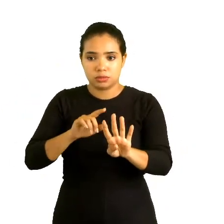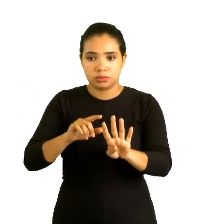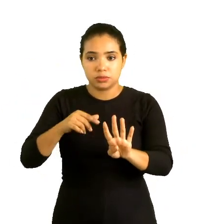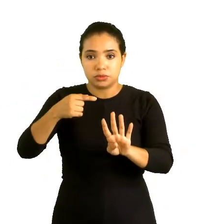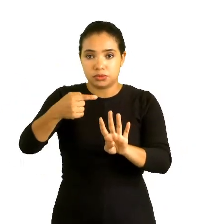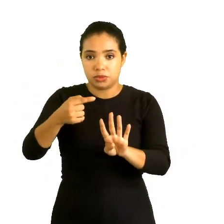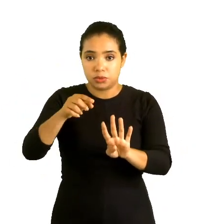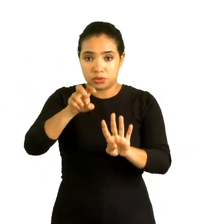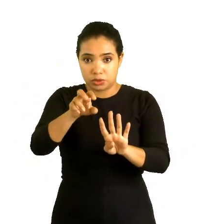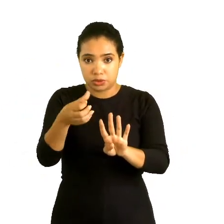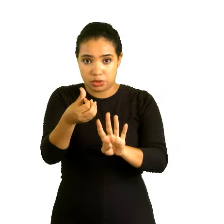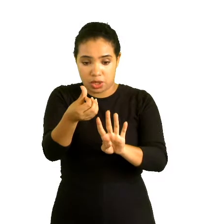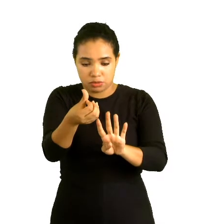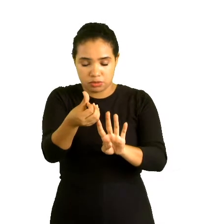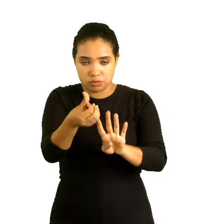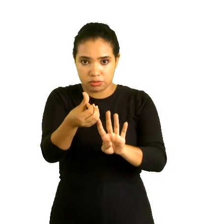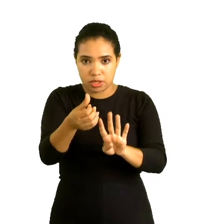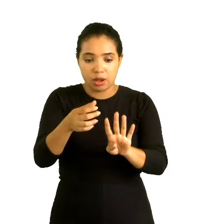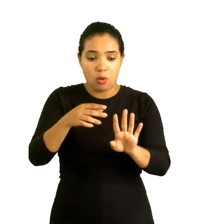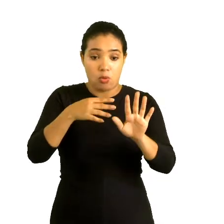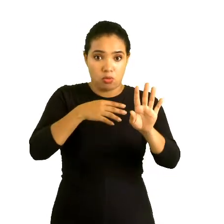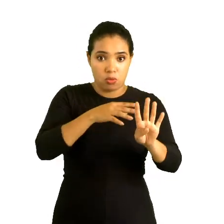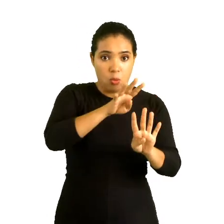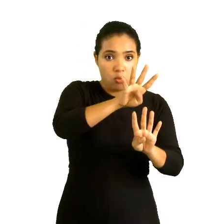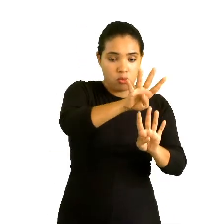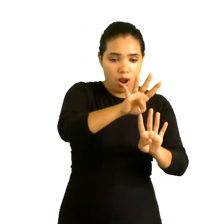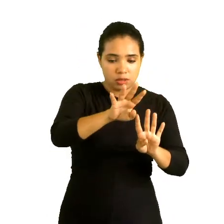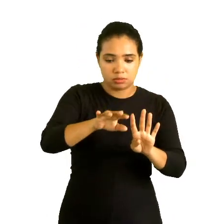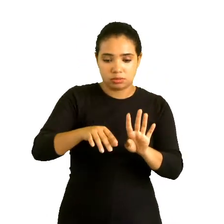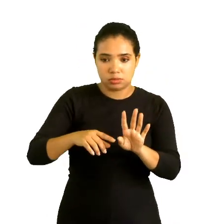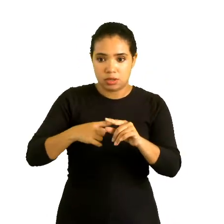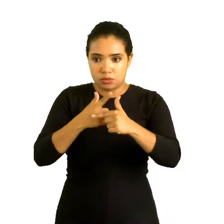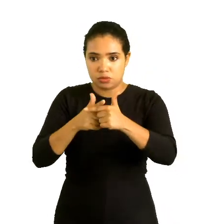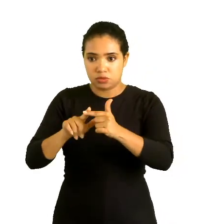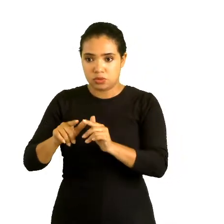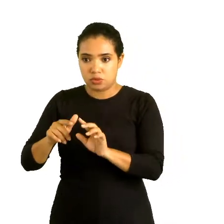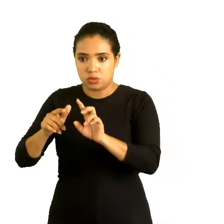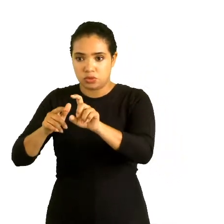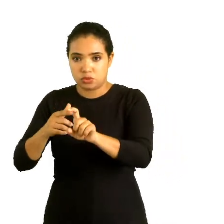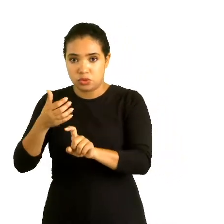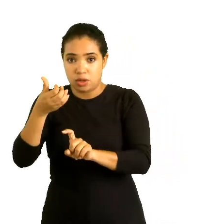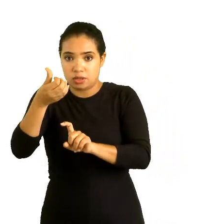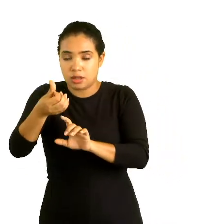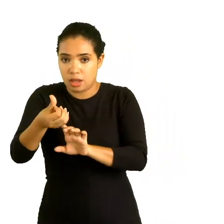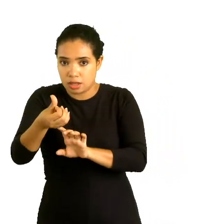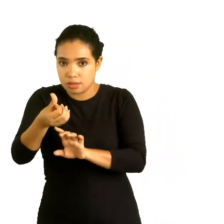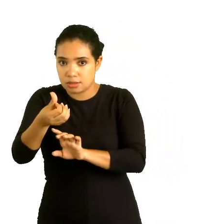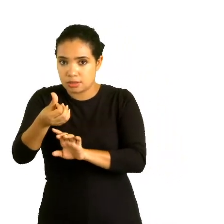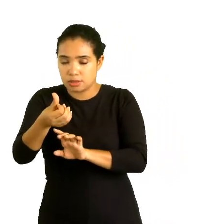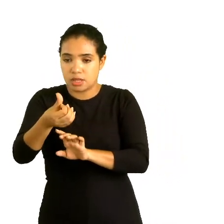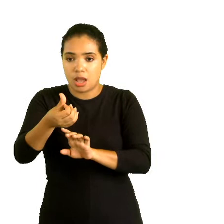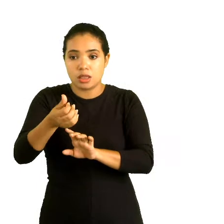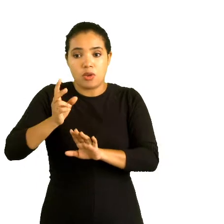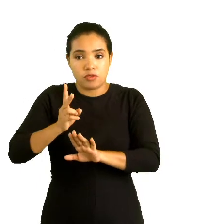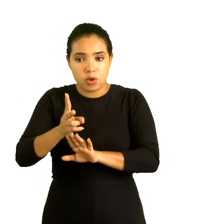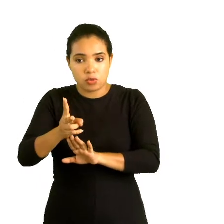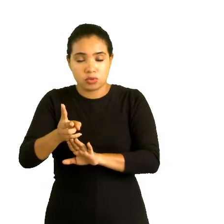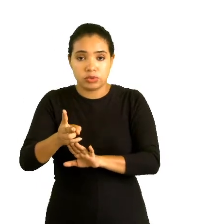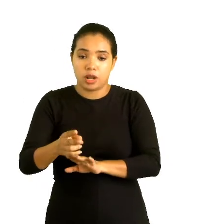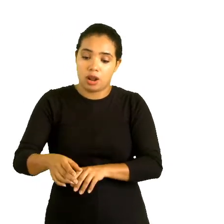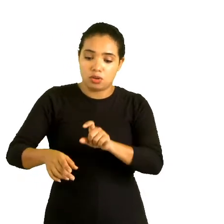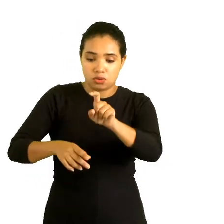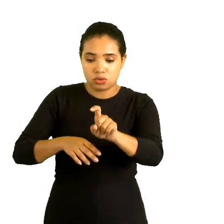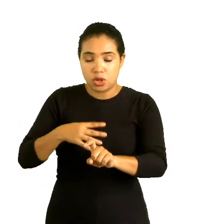Pessoal, é lógico. Se eu tenho quatro e eu devo seis, eu paguei minha dívida, mas eu continuei devendo. Ou seja, o meu expoente vai ser o número